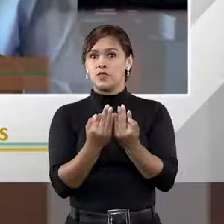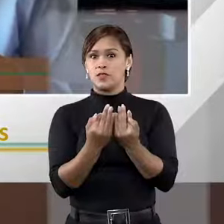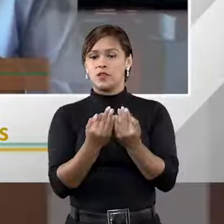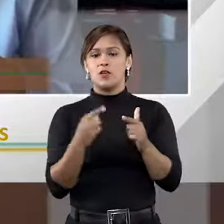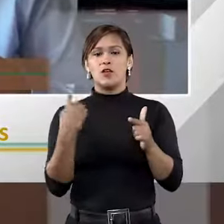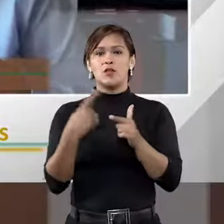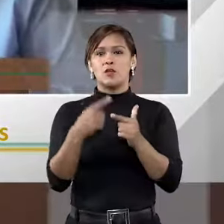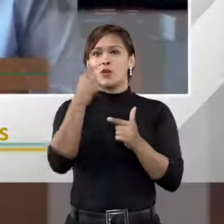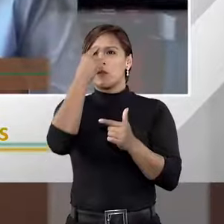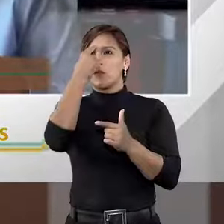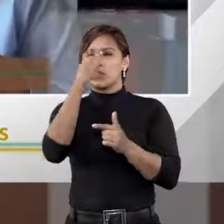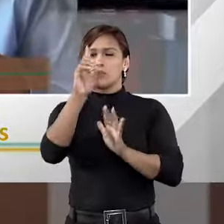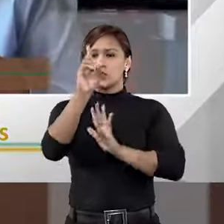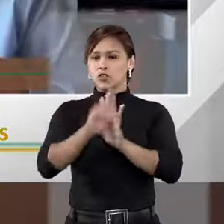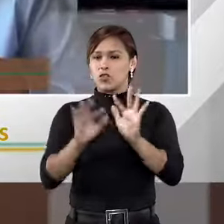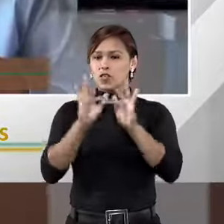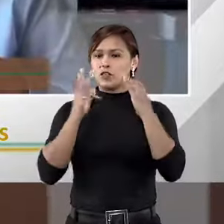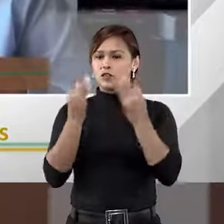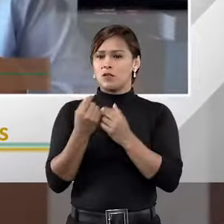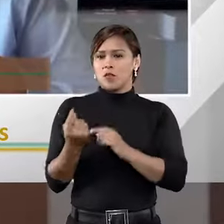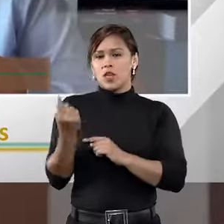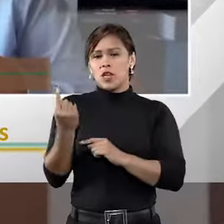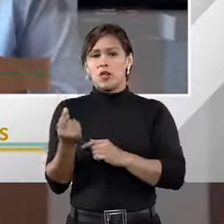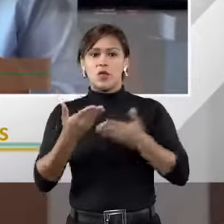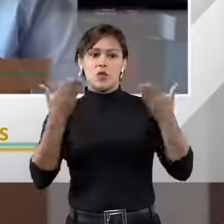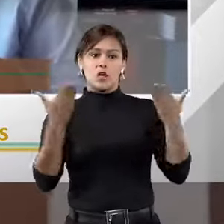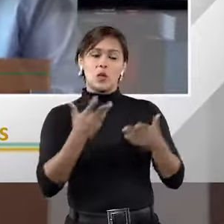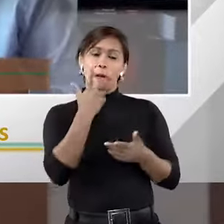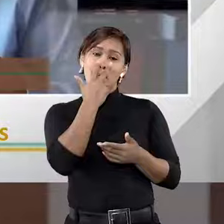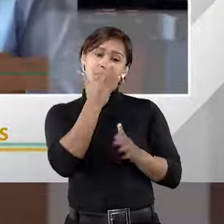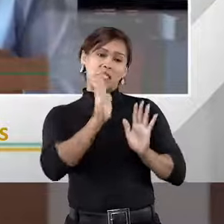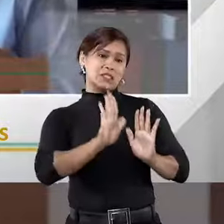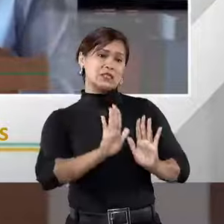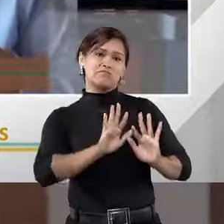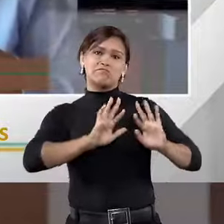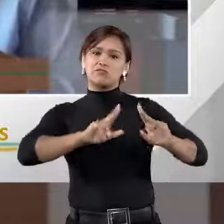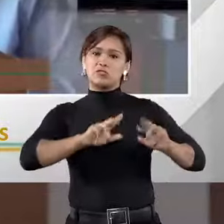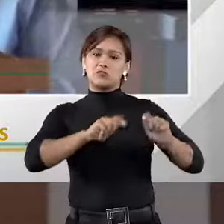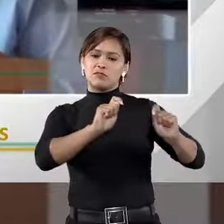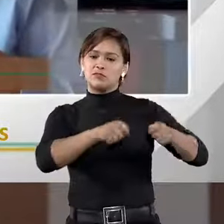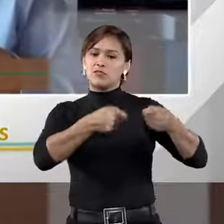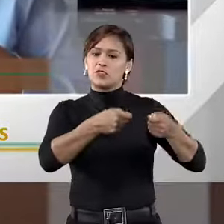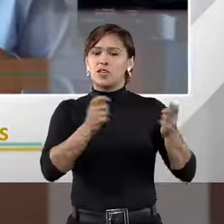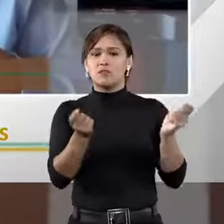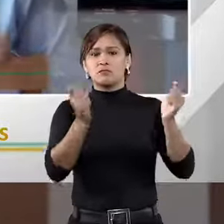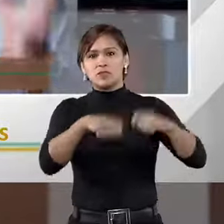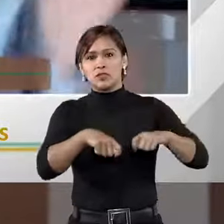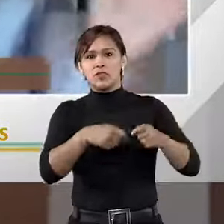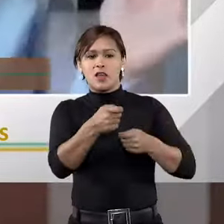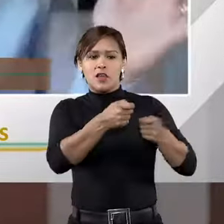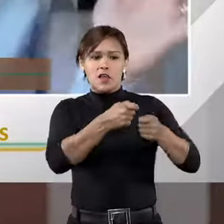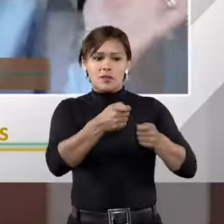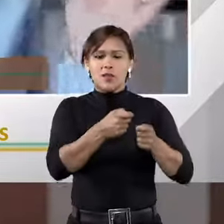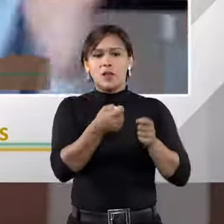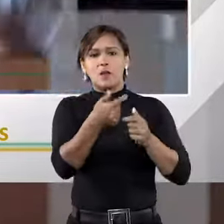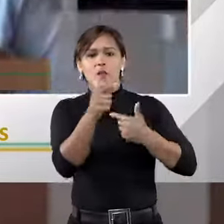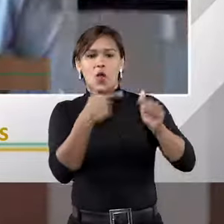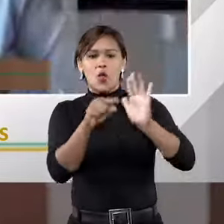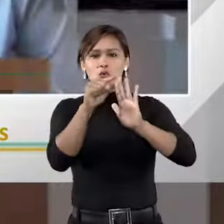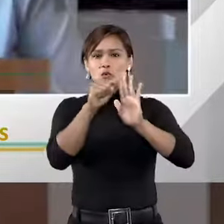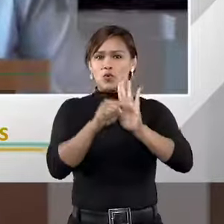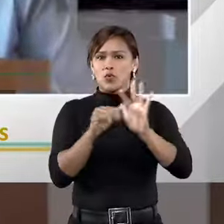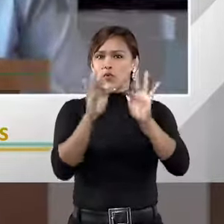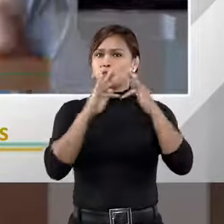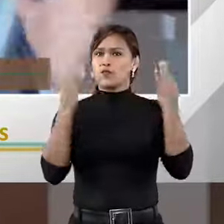porque o pensamento sobre o direito de família da época era um. Hoje, me parece que é difícil defender que não cabe arbitragem, pelo menos para algumas questões de